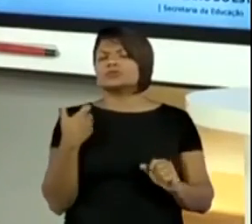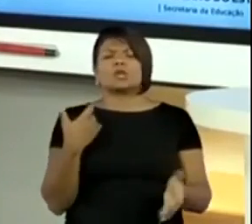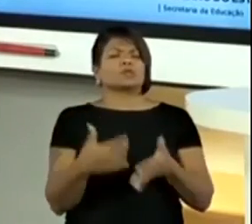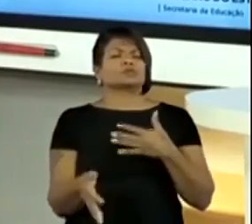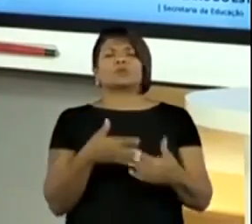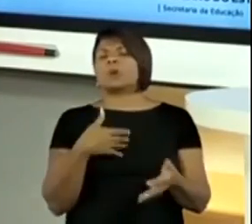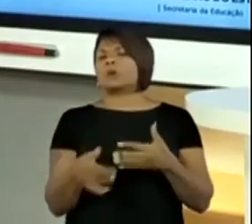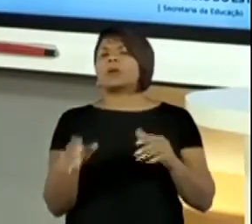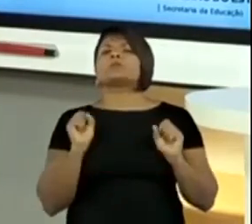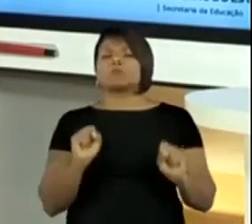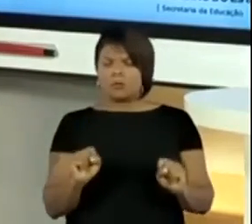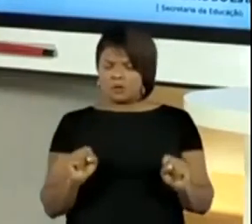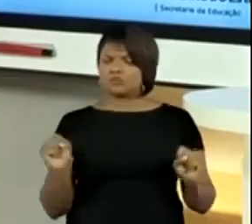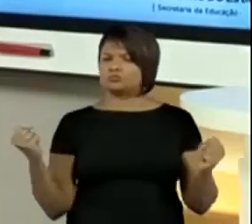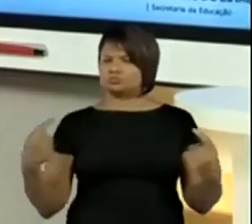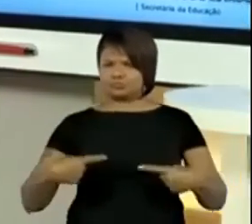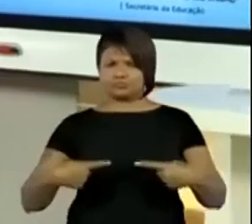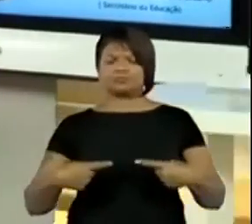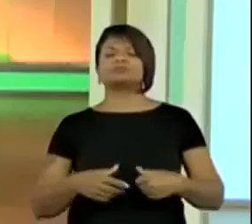pessoa, certo?